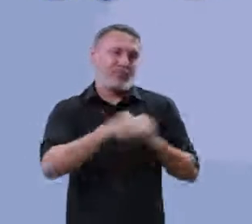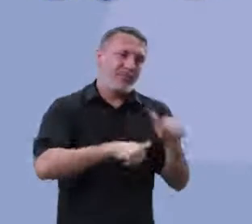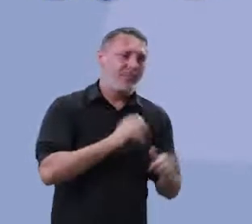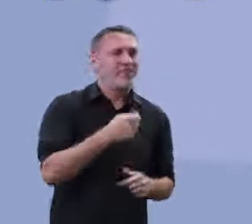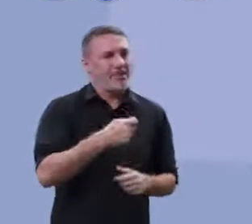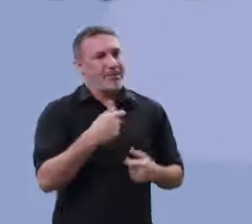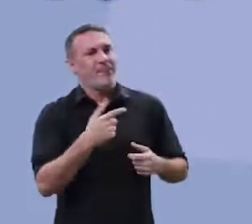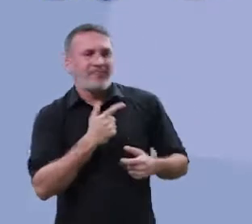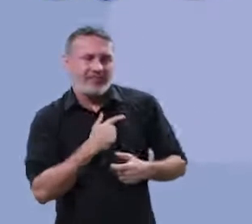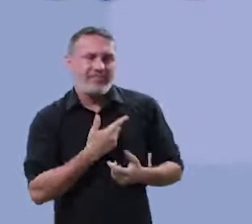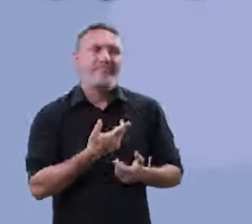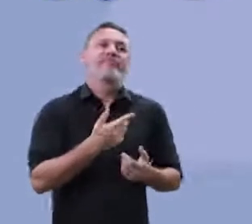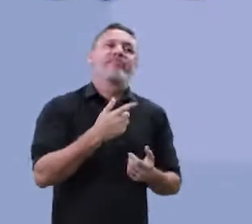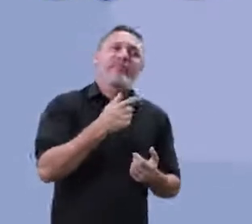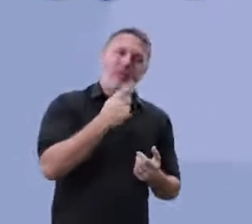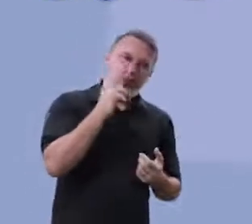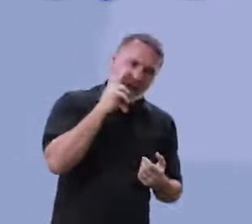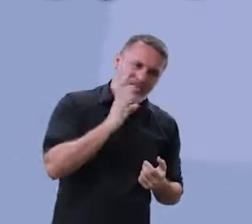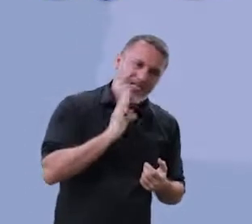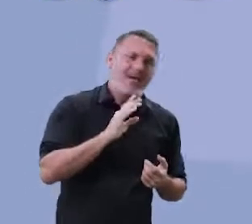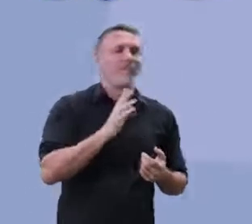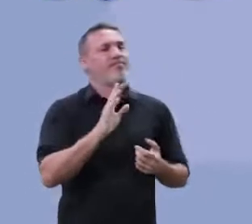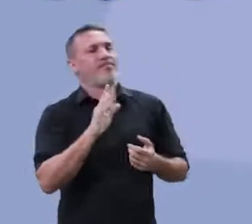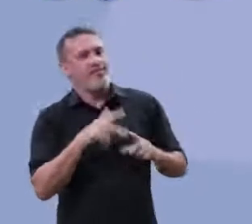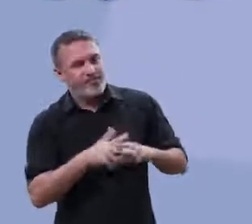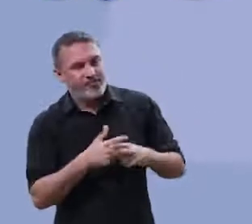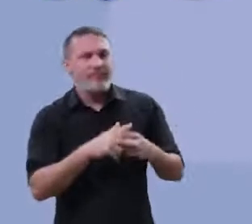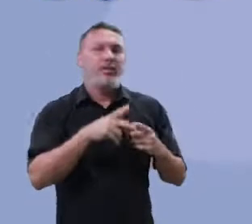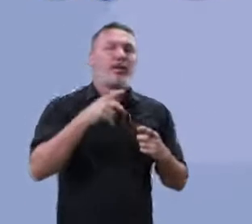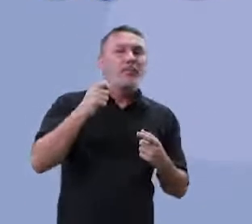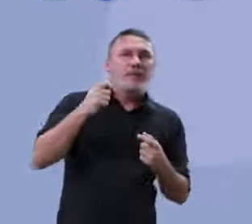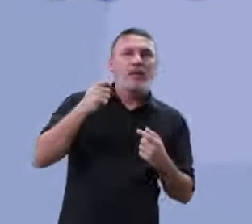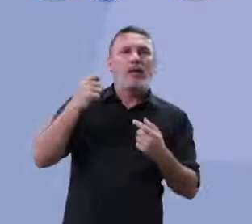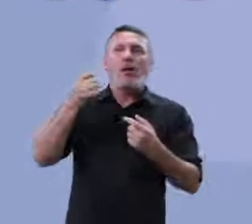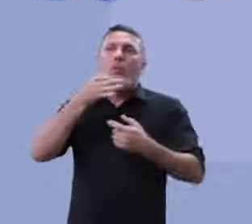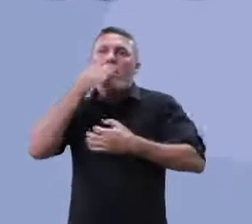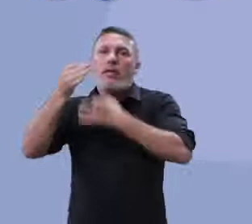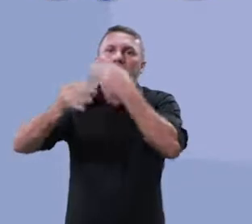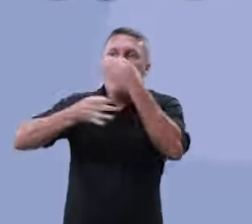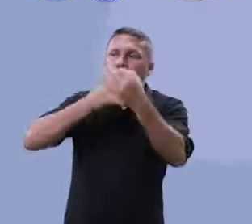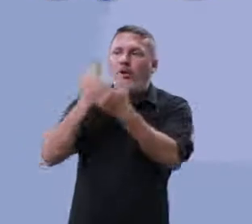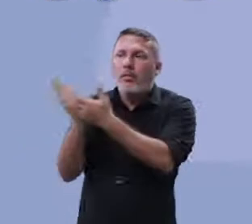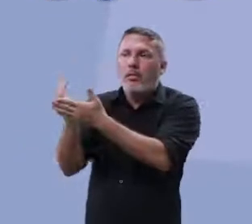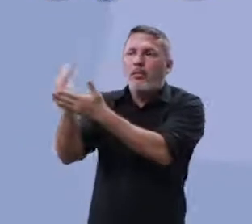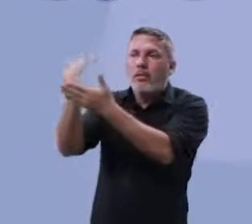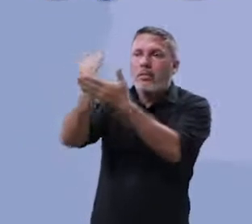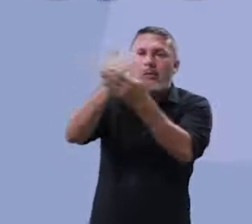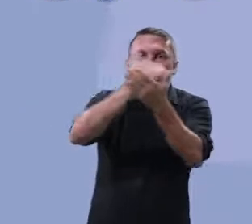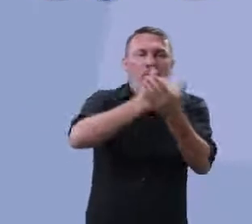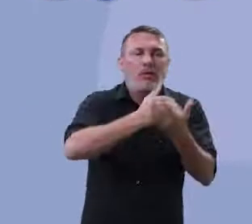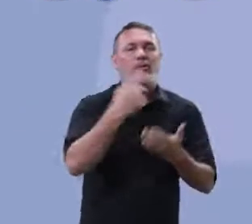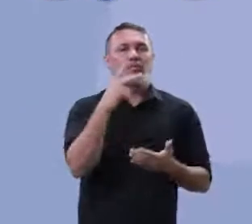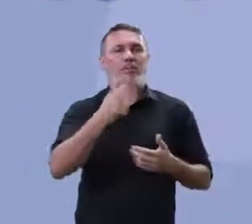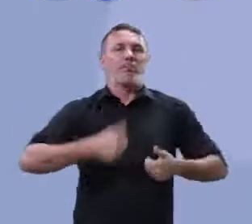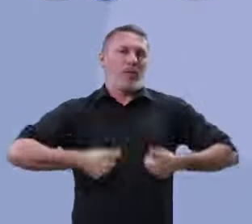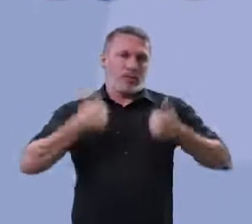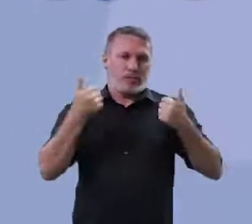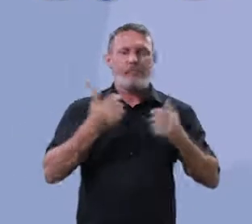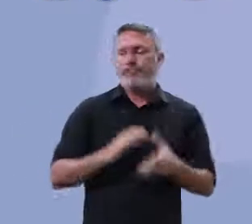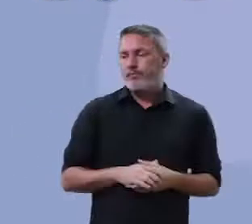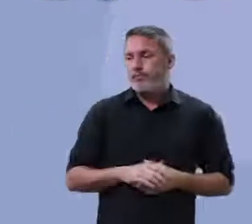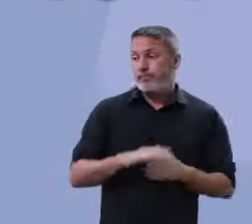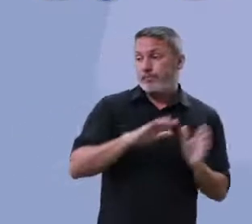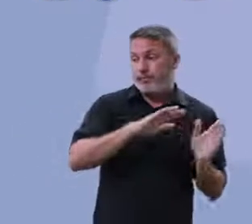você precisa mudar essa letra, essa parte, essa vogal não está ficando legal. Então, você precisa trabalhar isso aí nessa questão da ortografia.